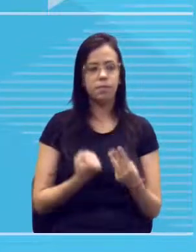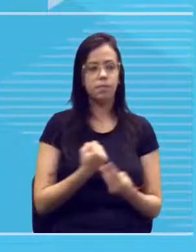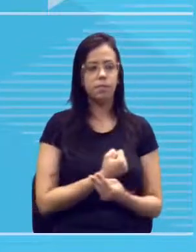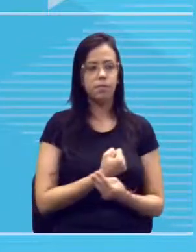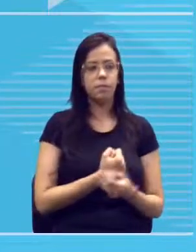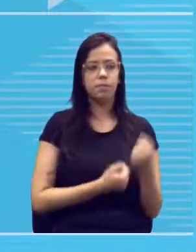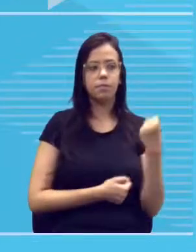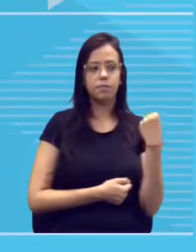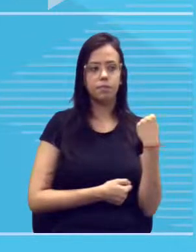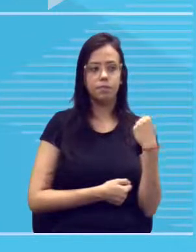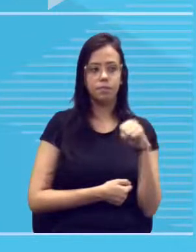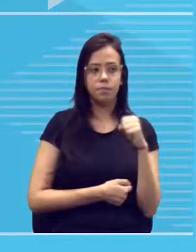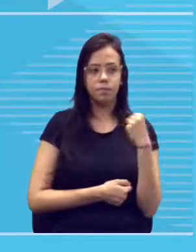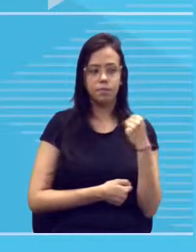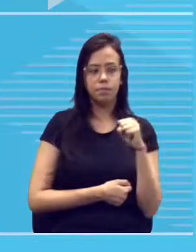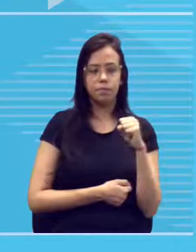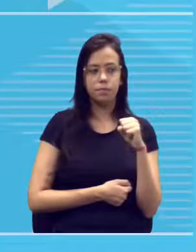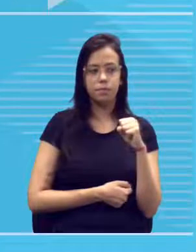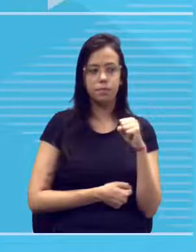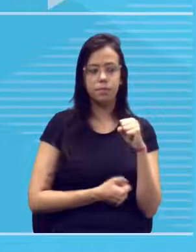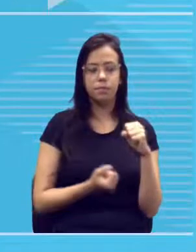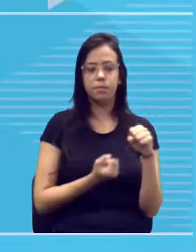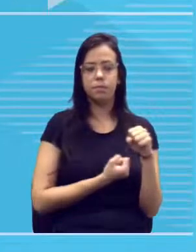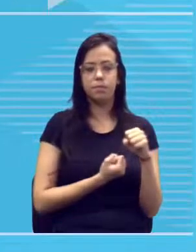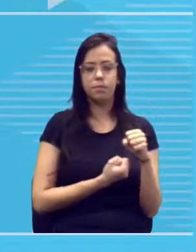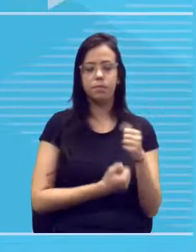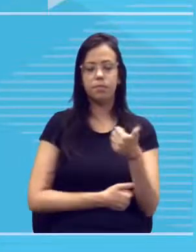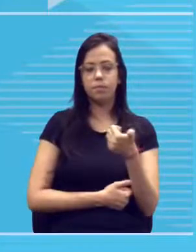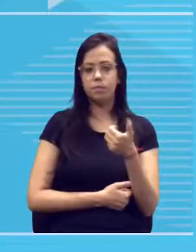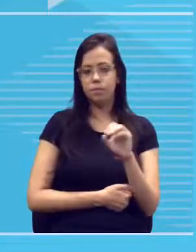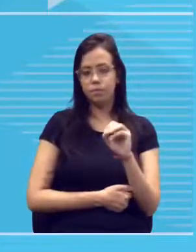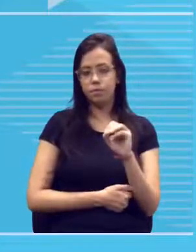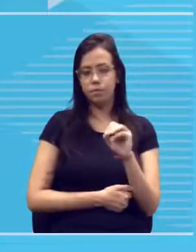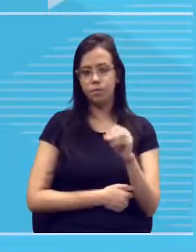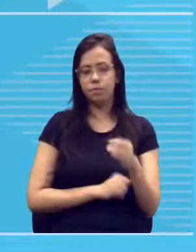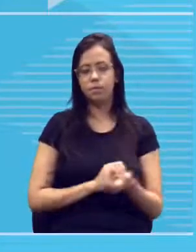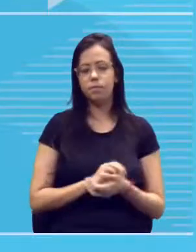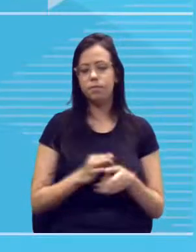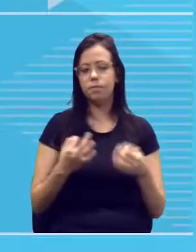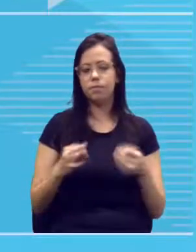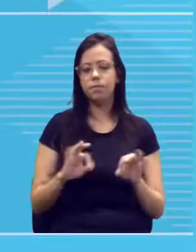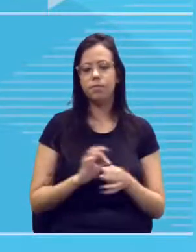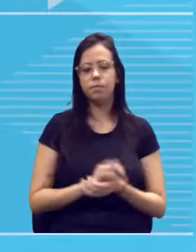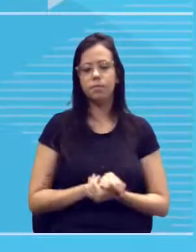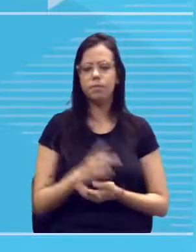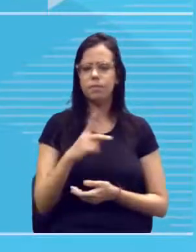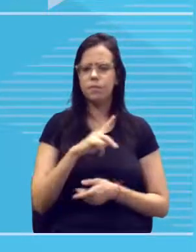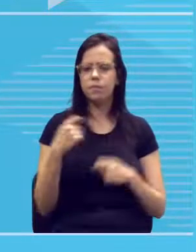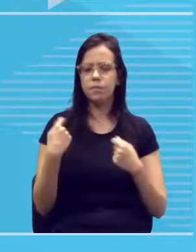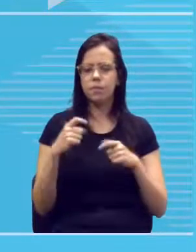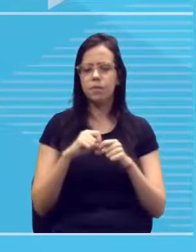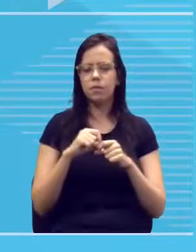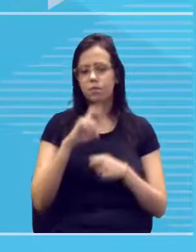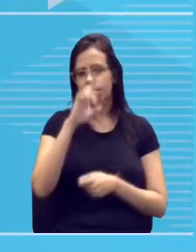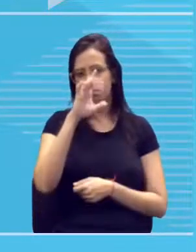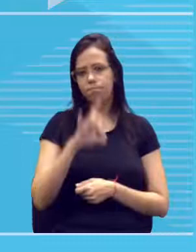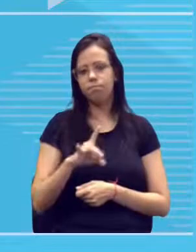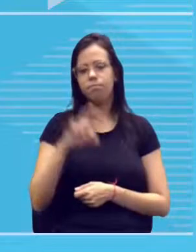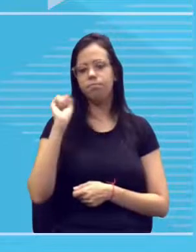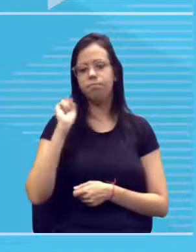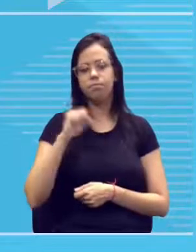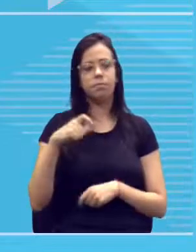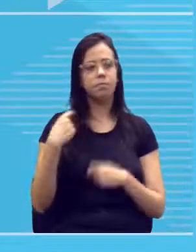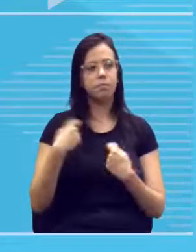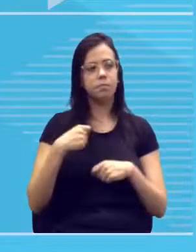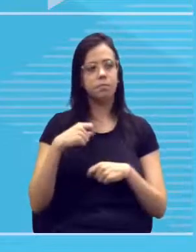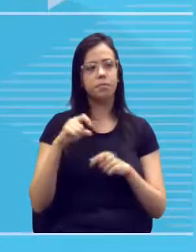indivíduo oito, e indivíduo dez. Certo? O professor tem que fazer de um por um? Certamente. Você vai ter que